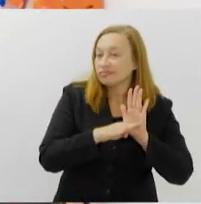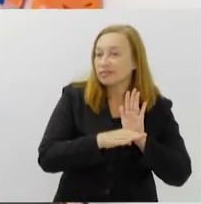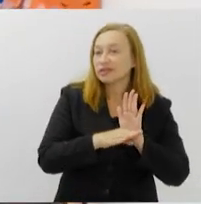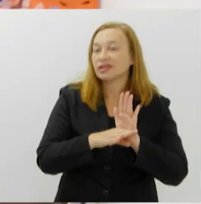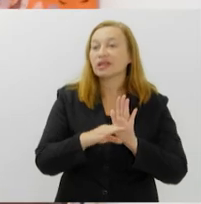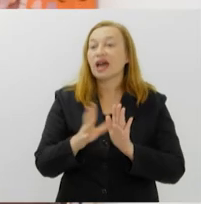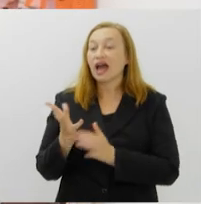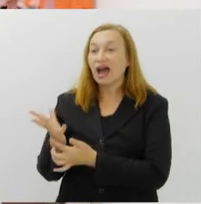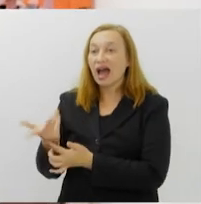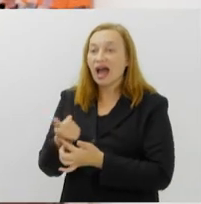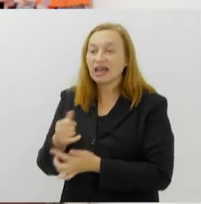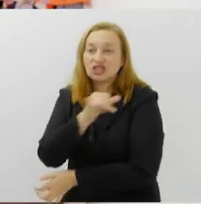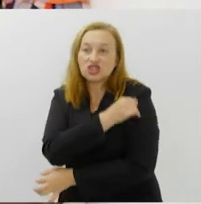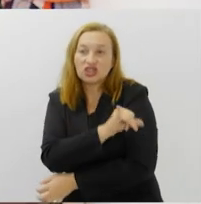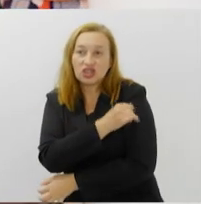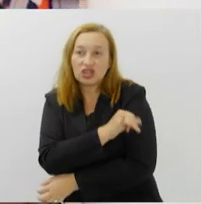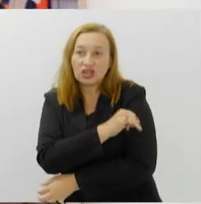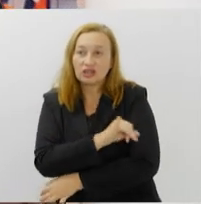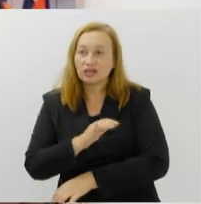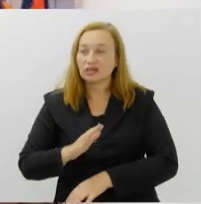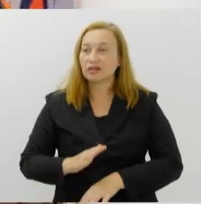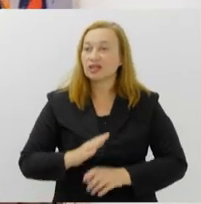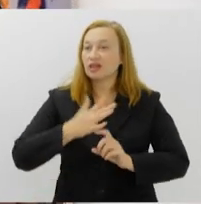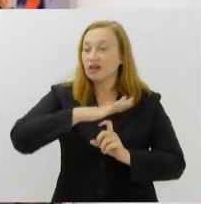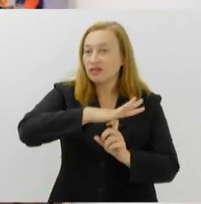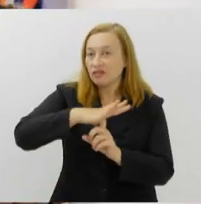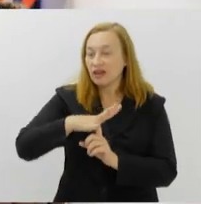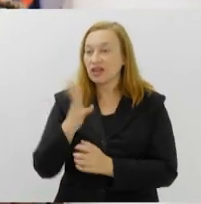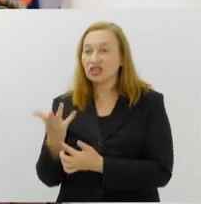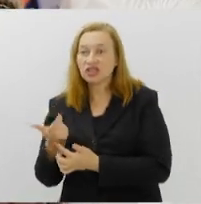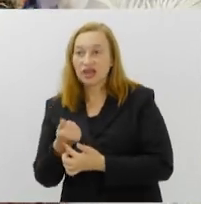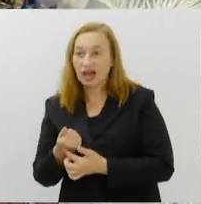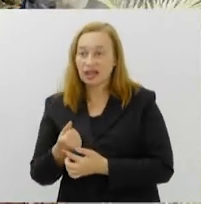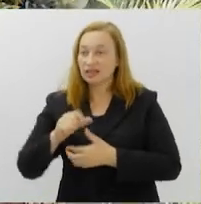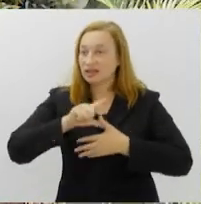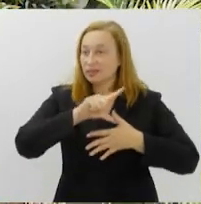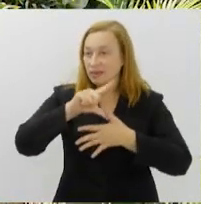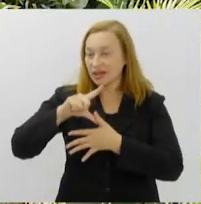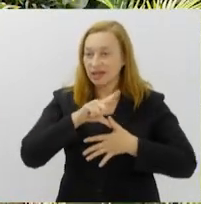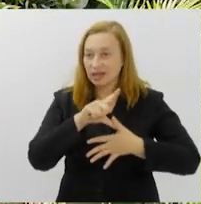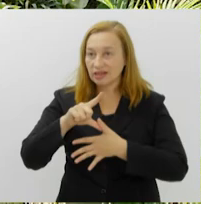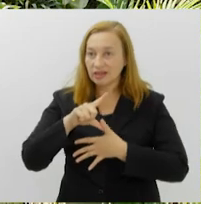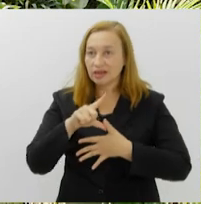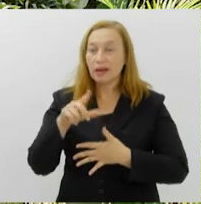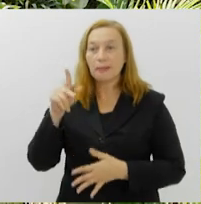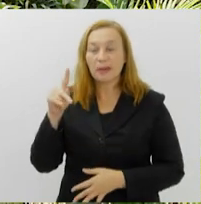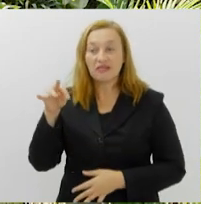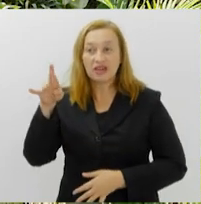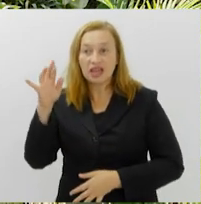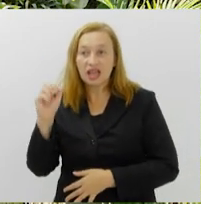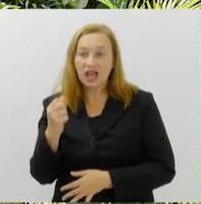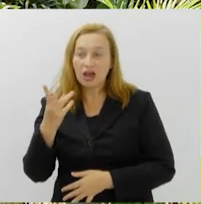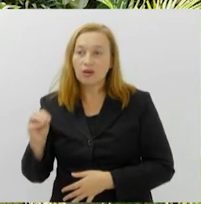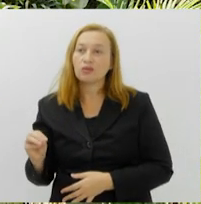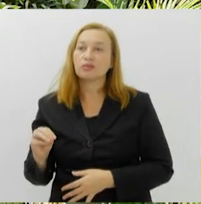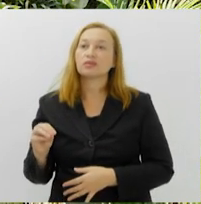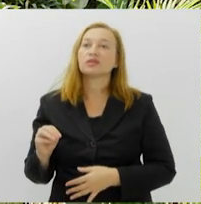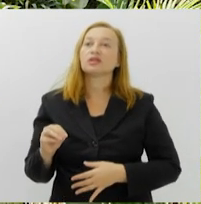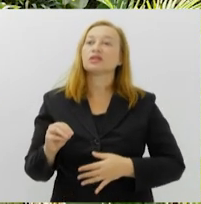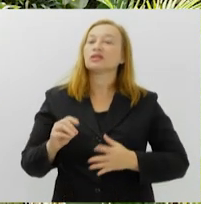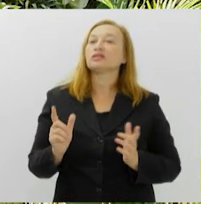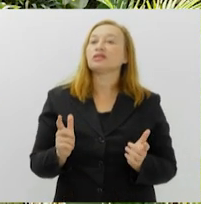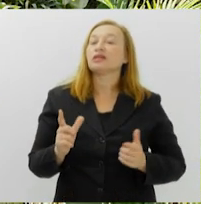a Arte Rio é uma das maiores feiras de arte da América Latina. No Pavilhão Terra vão estar as galerias com